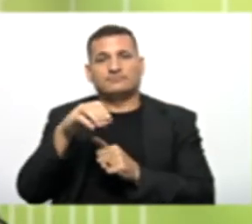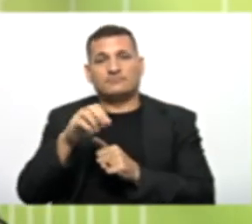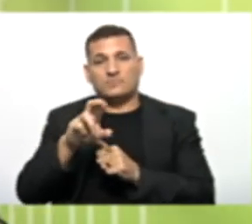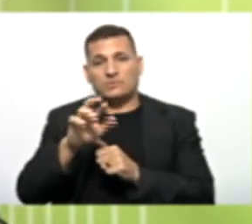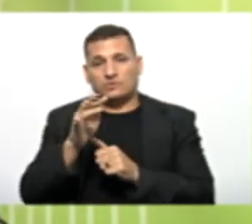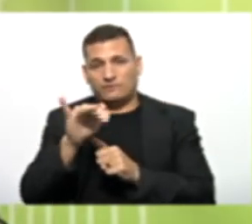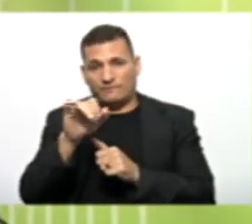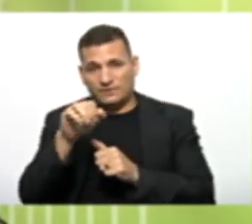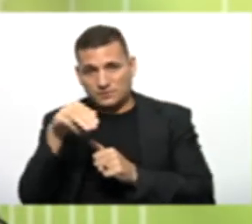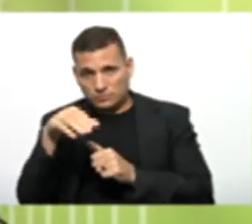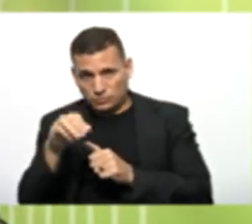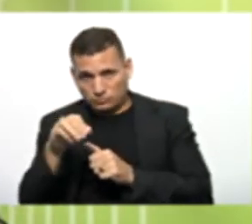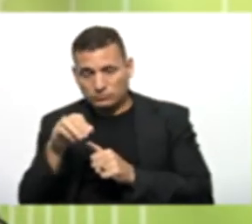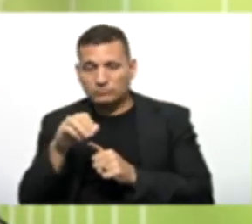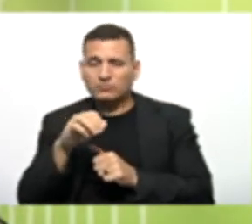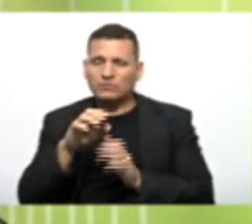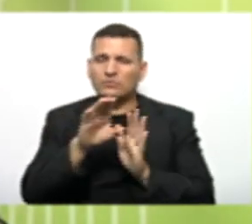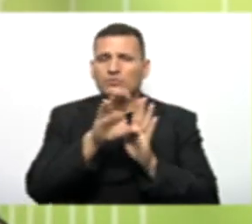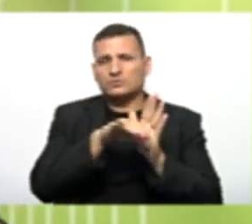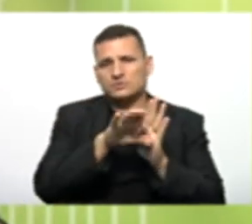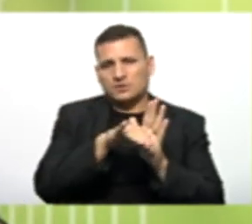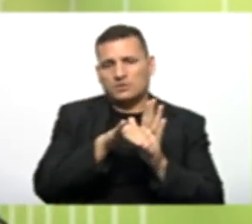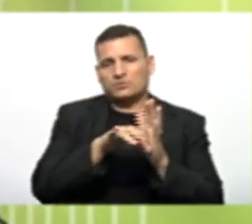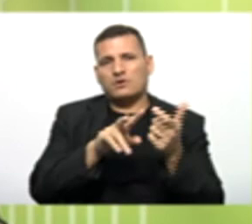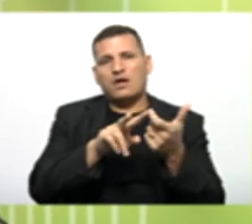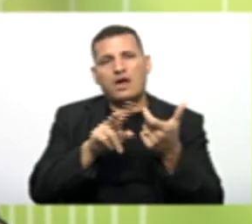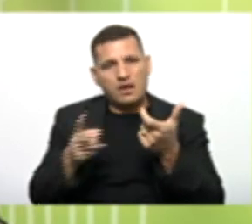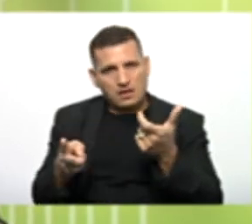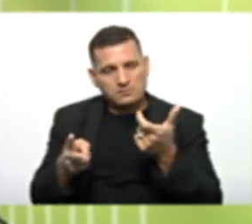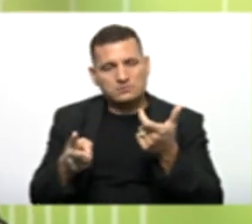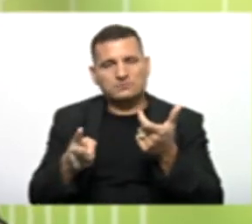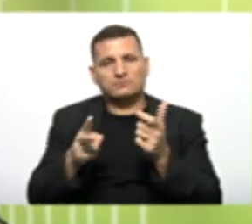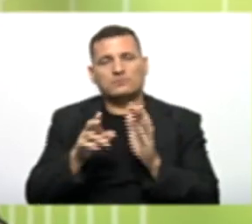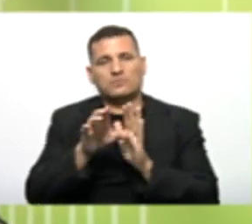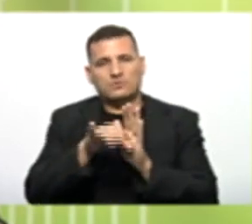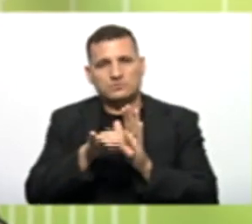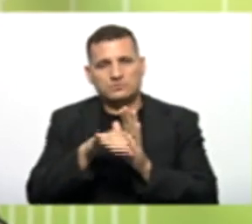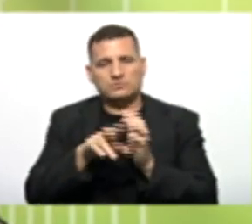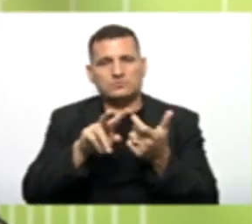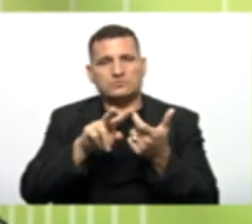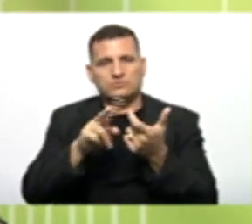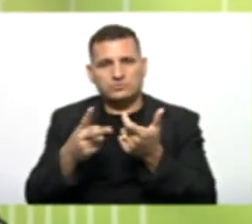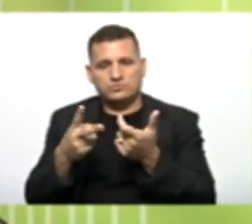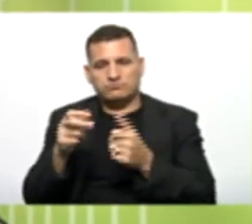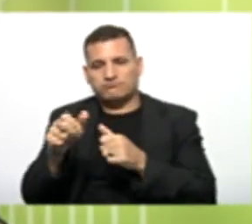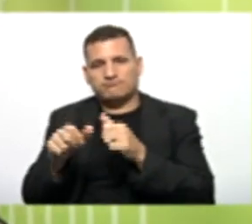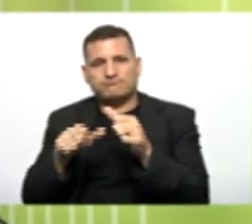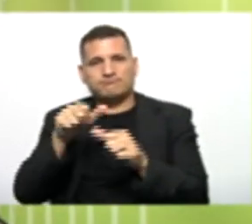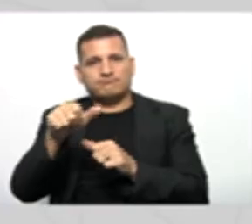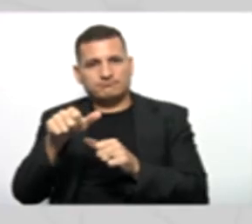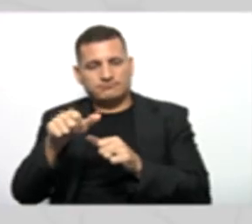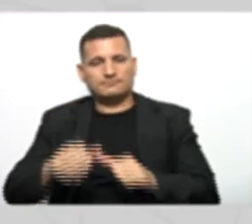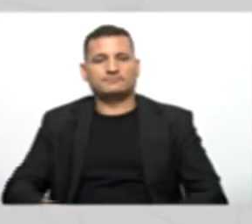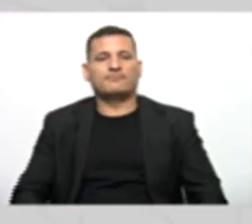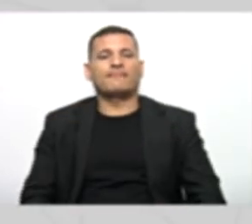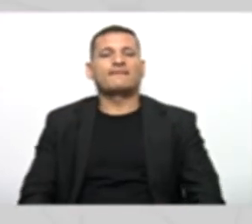diretamente Relacionado Ao conceito De herança Então vamos Continuar com O nosso conceito Aqui